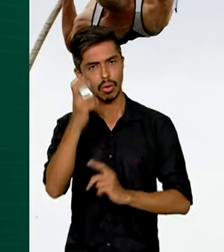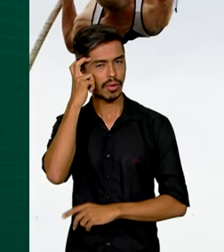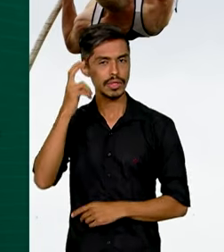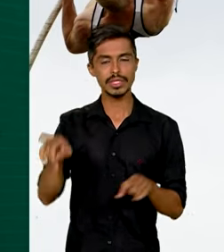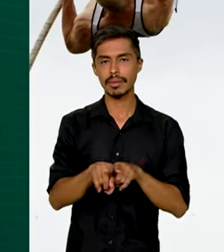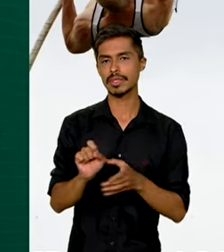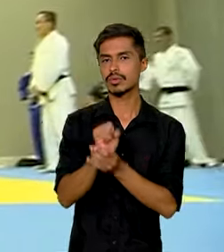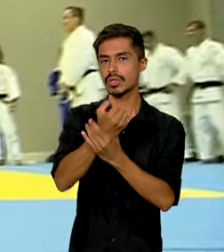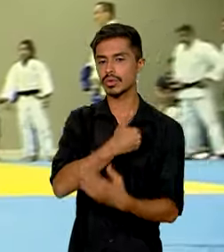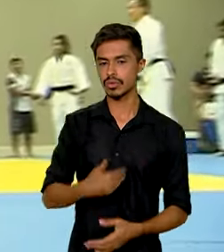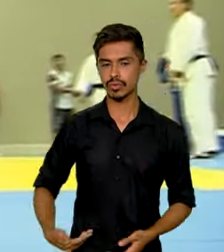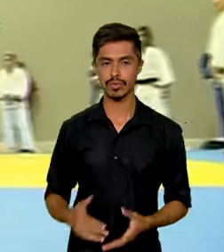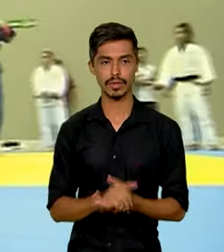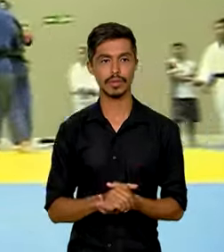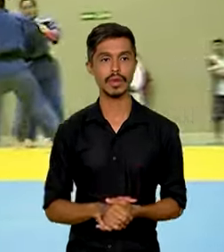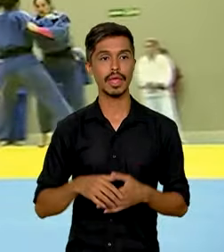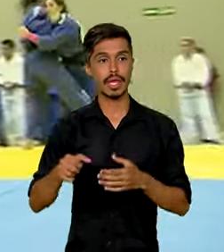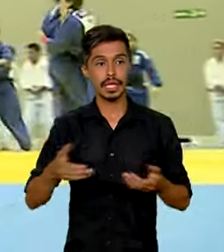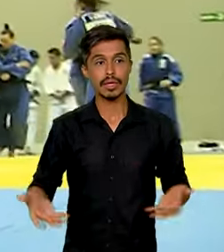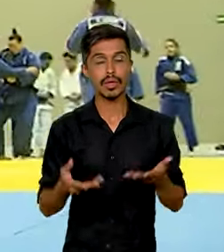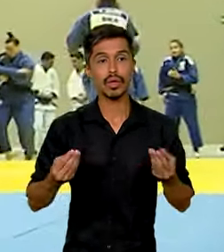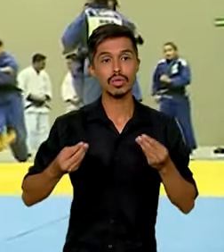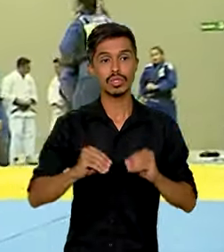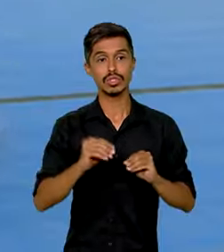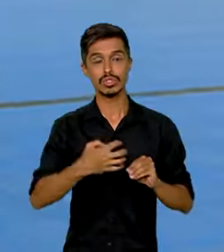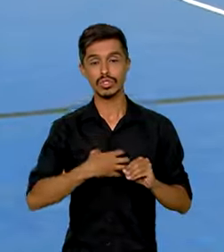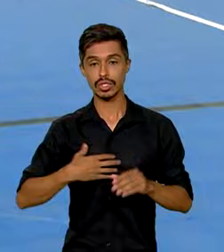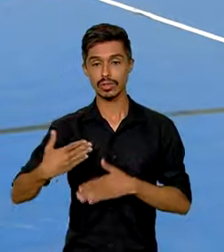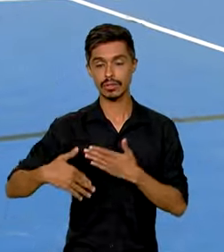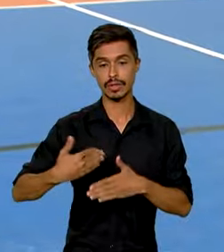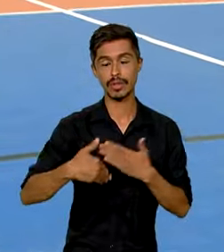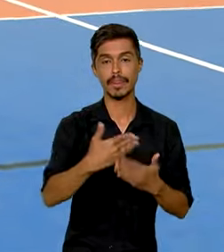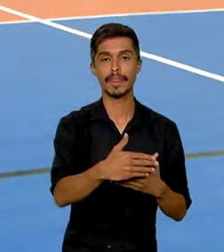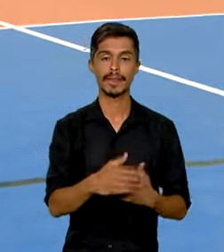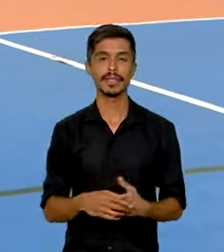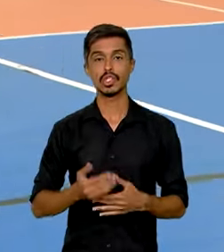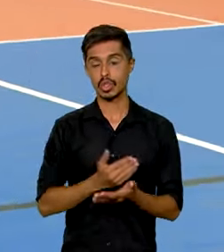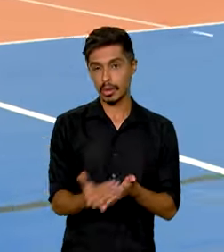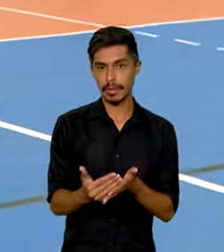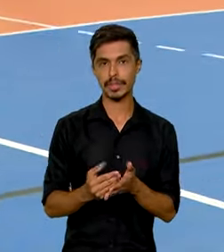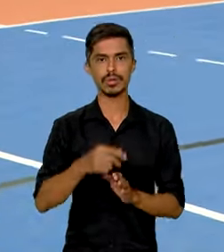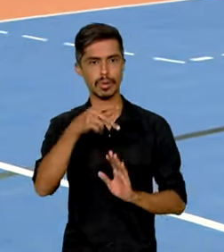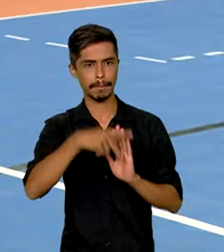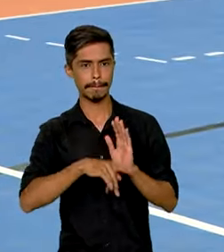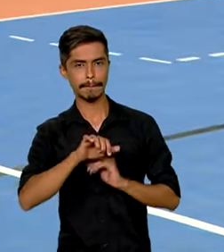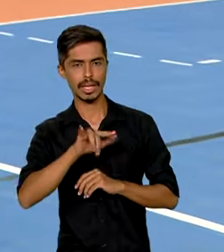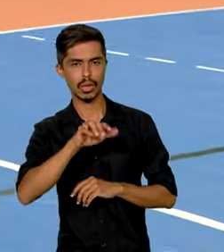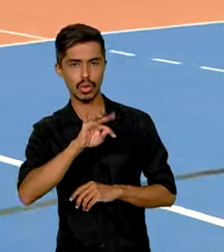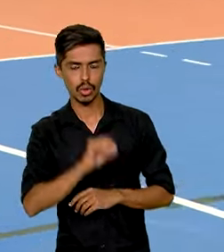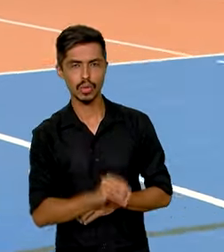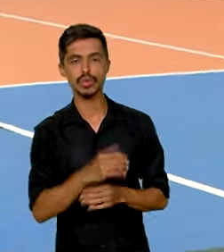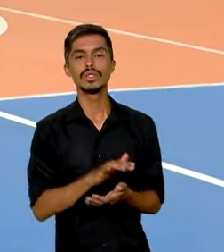da segurança pública. A rede será implementada de forma gradativa, inicialmente em projetos piloto e com a